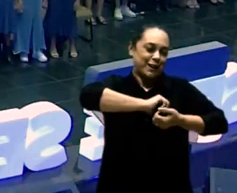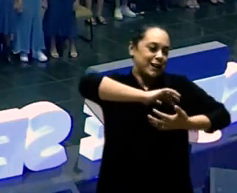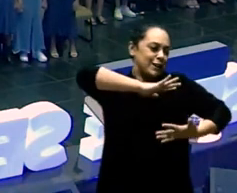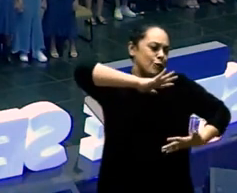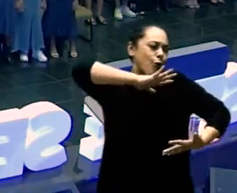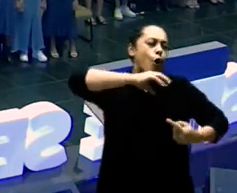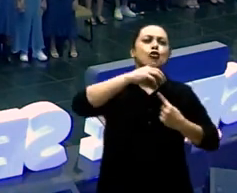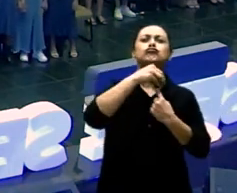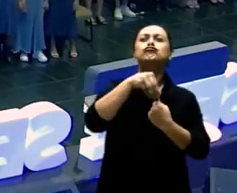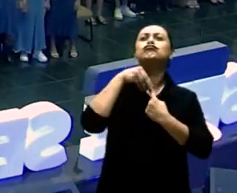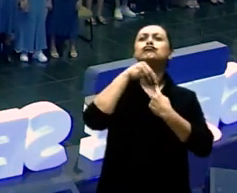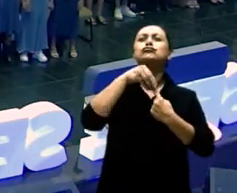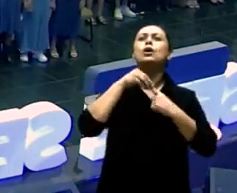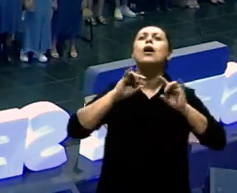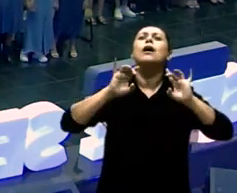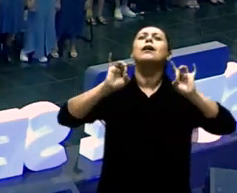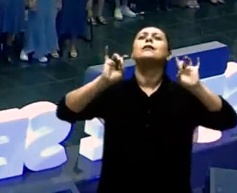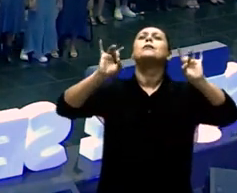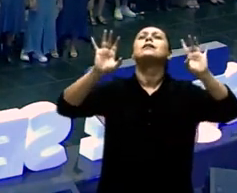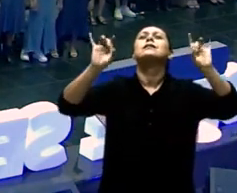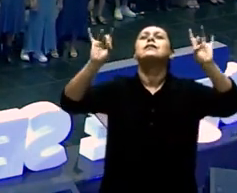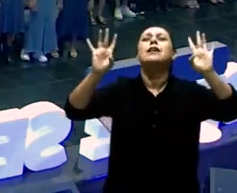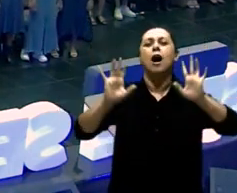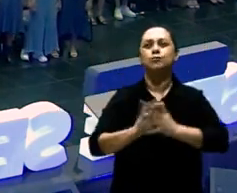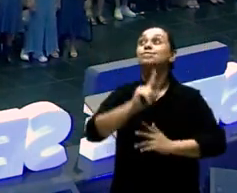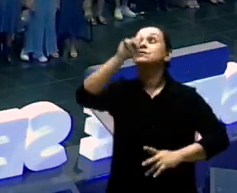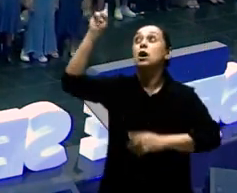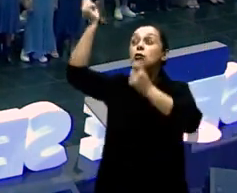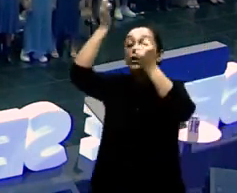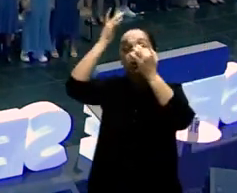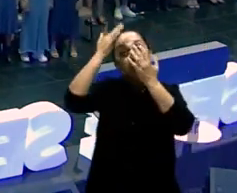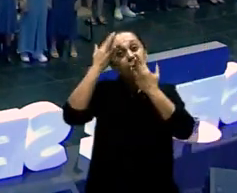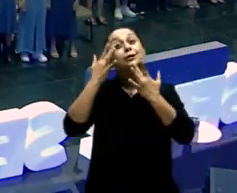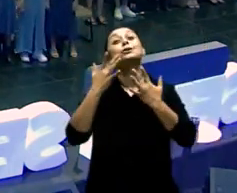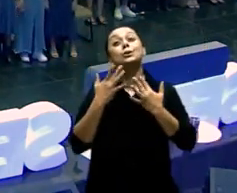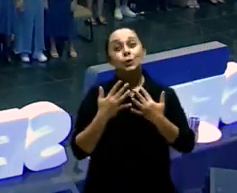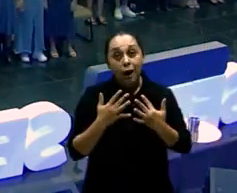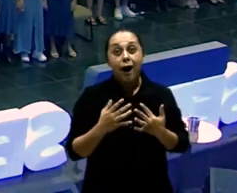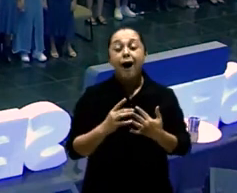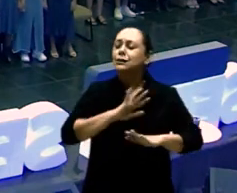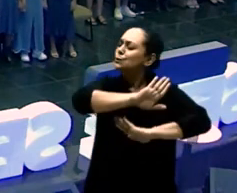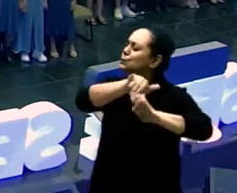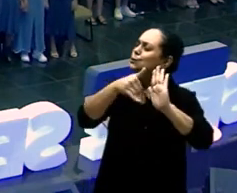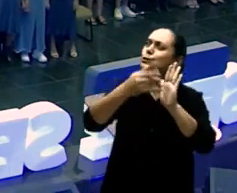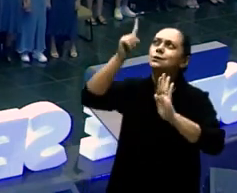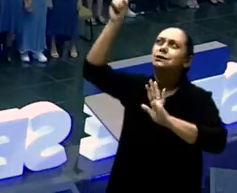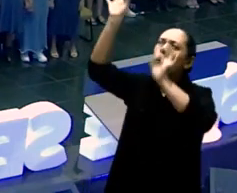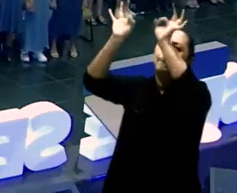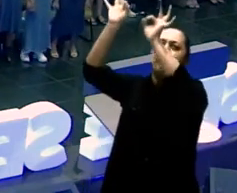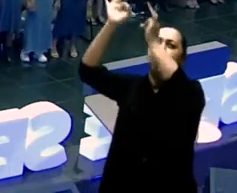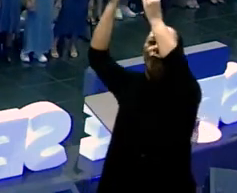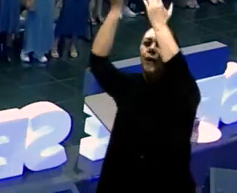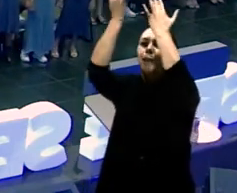Você vai viver Aquilo que Deus Disse que você Viverá Você terá Tudo aquilo Que Deus Disse que você Terá